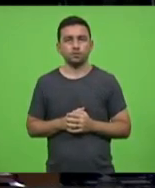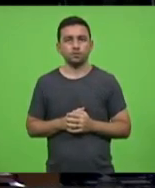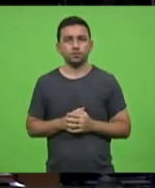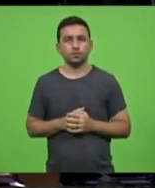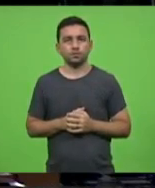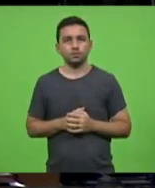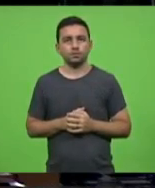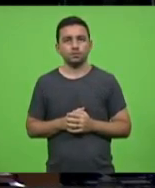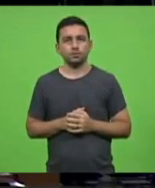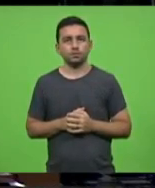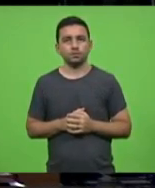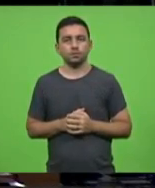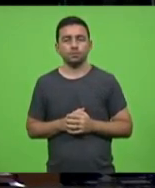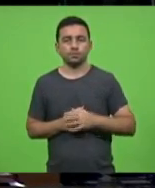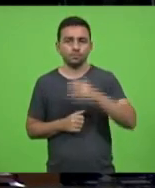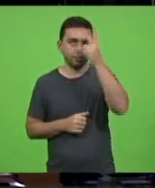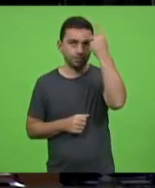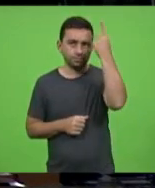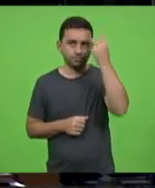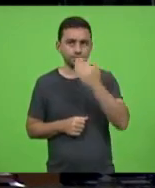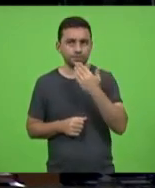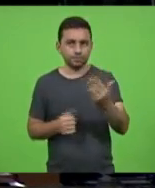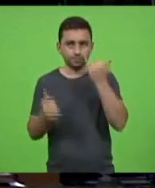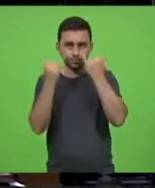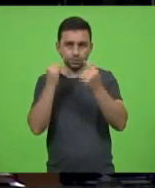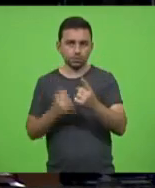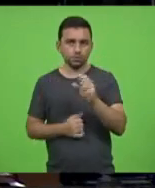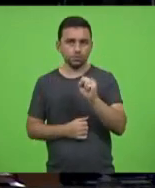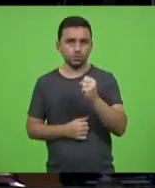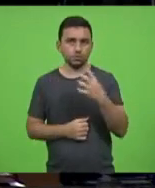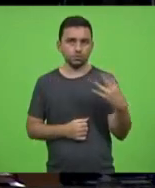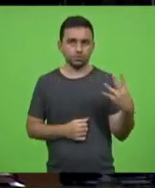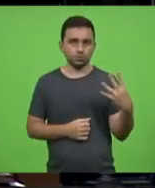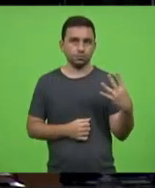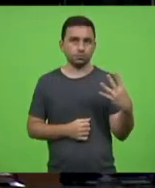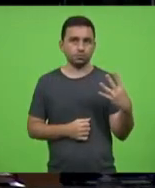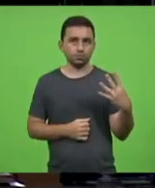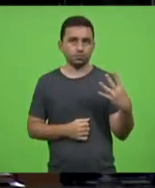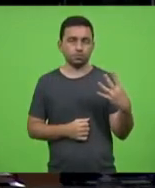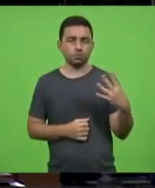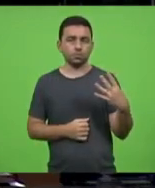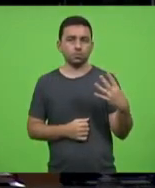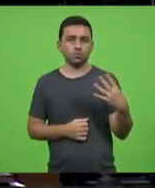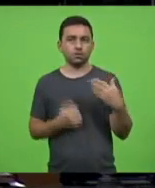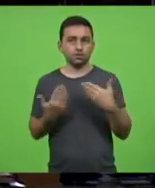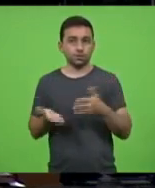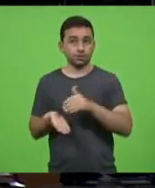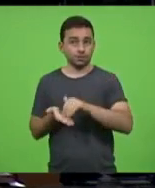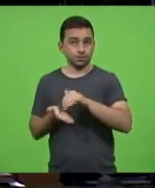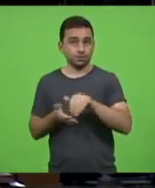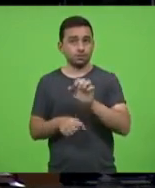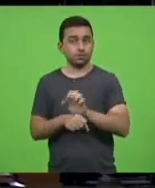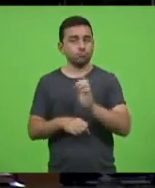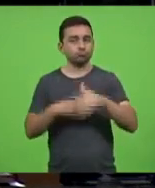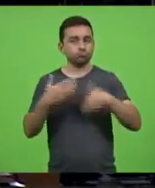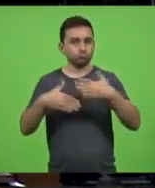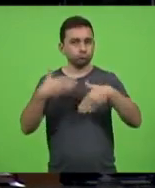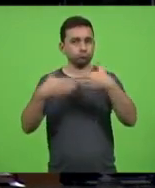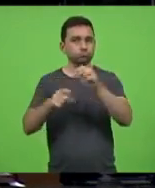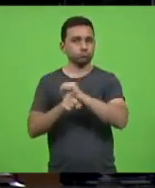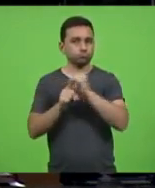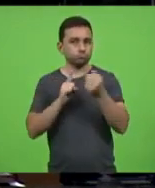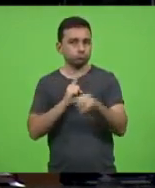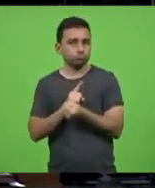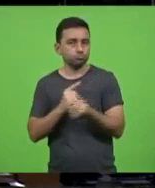deputada Paulinha faz o pedido de informação 184 solicitando ao secretário de Estado de Desenvolvimento Social informações